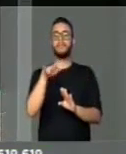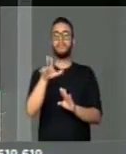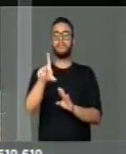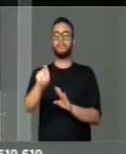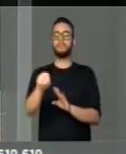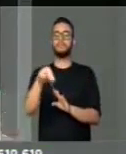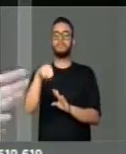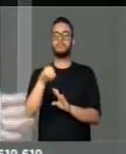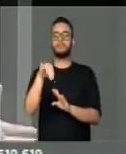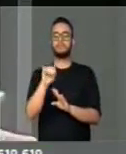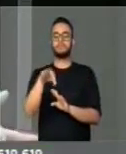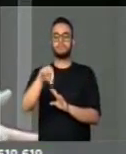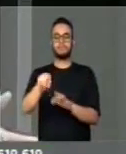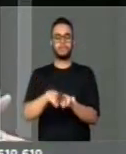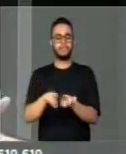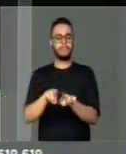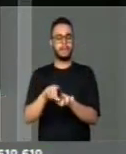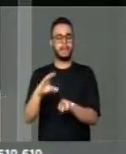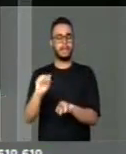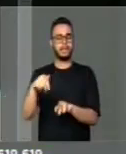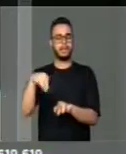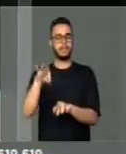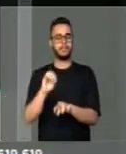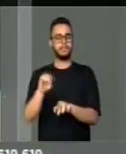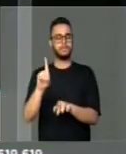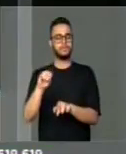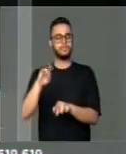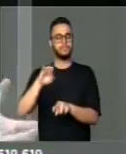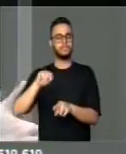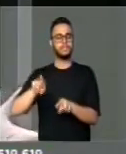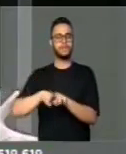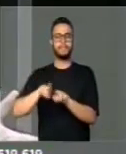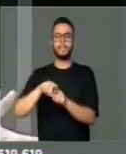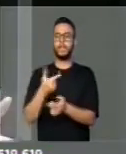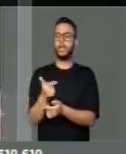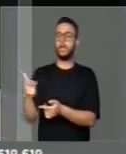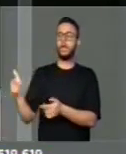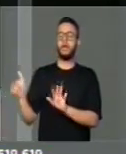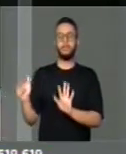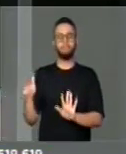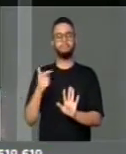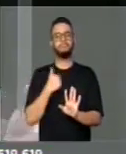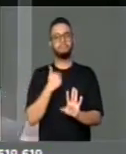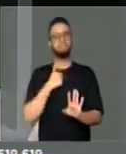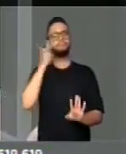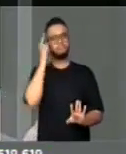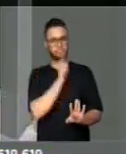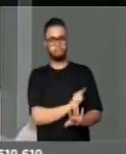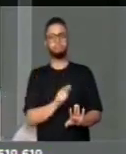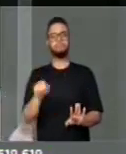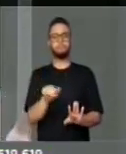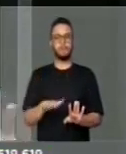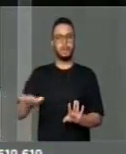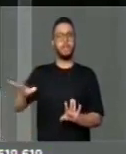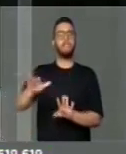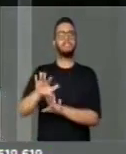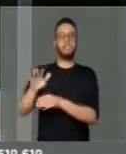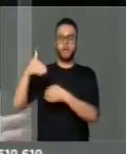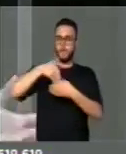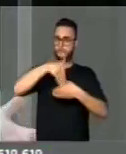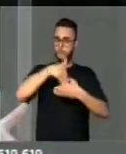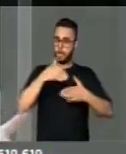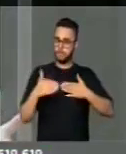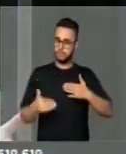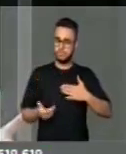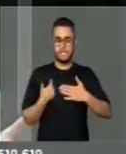e de Canto do Buriti. Eu tive votos naquela região, não sou o maior representante daquela região, não